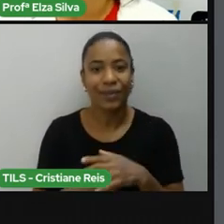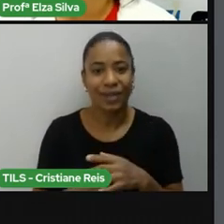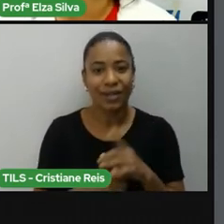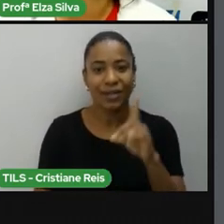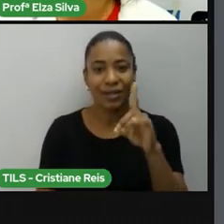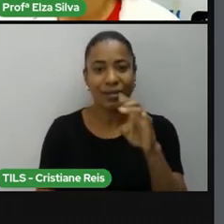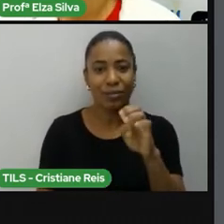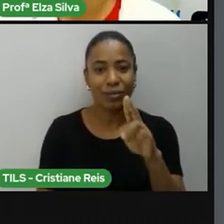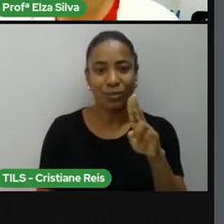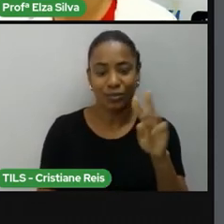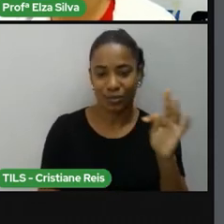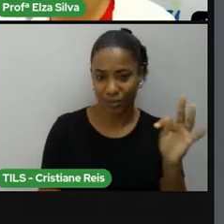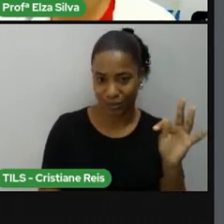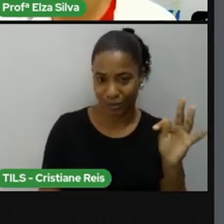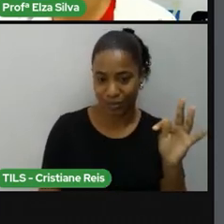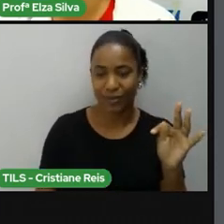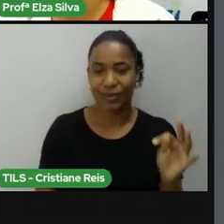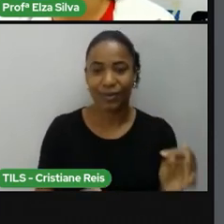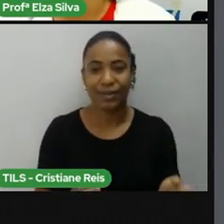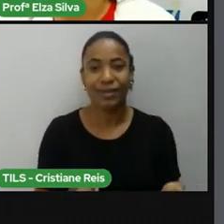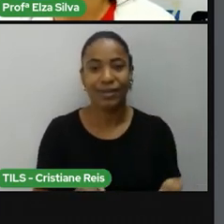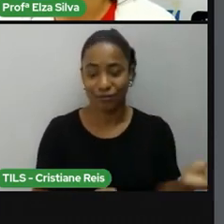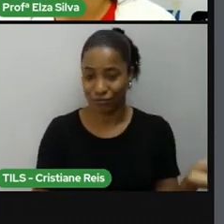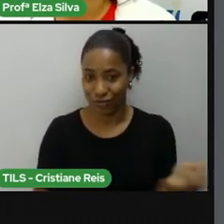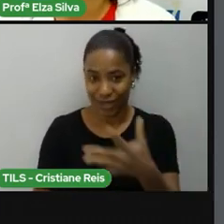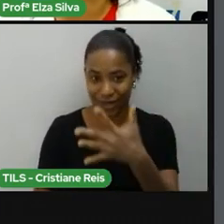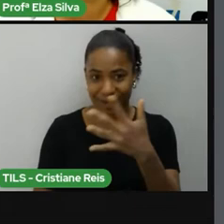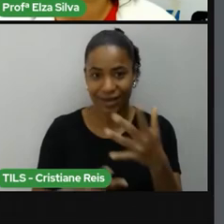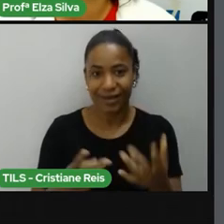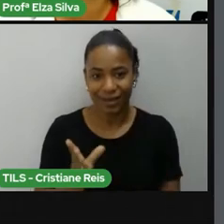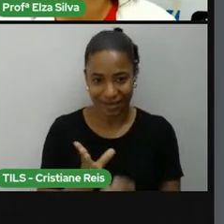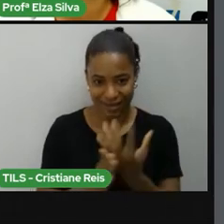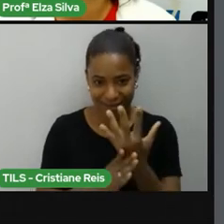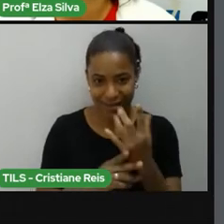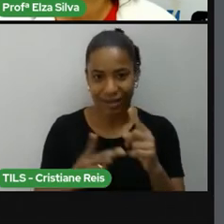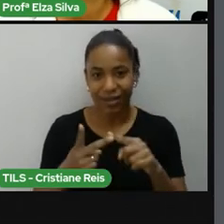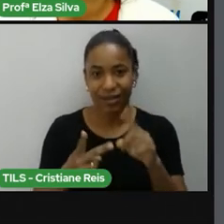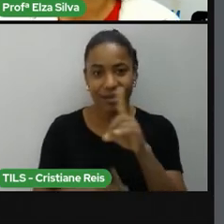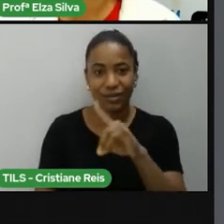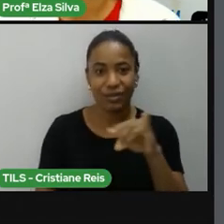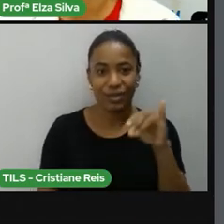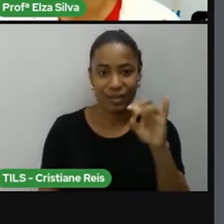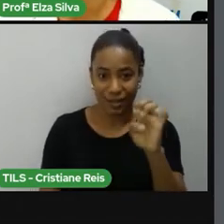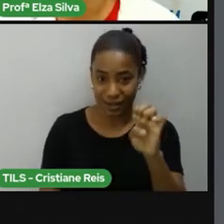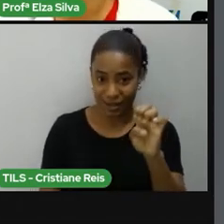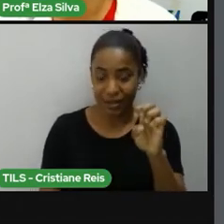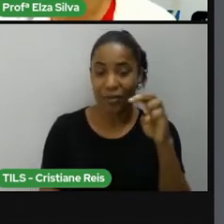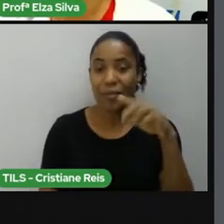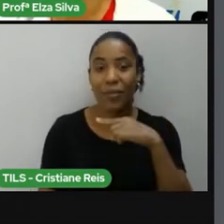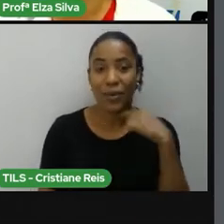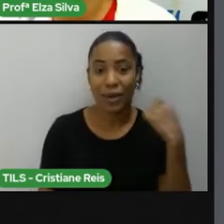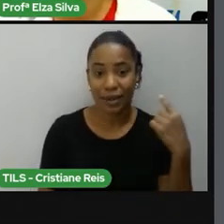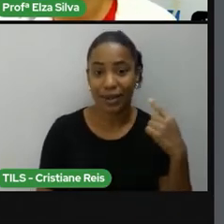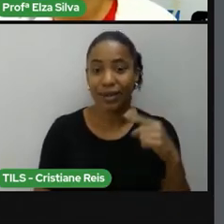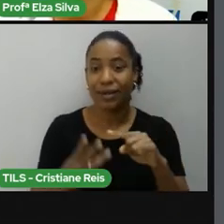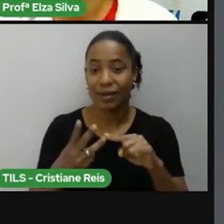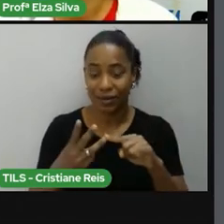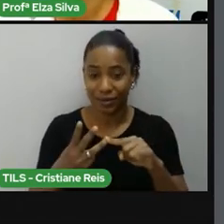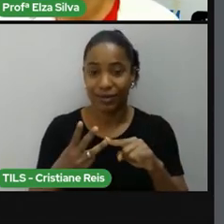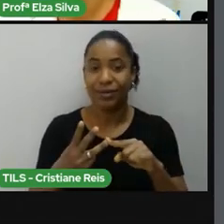Morrer To try Experimentar ou Tentar Observem que o primeiro verbo